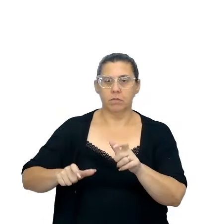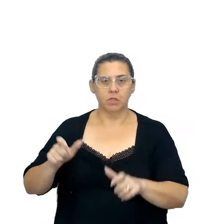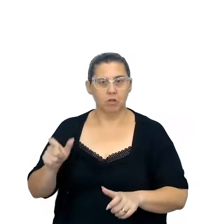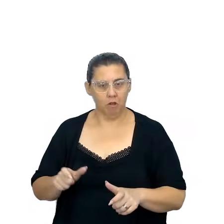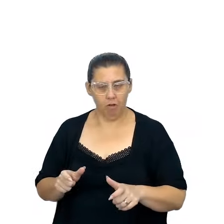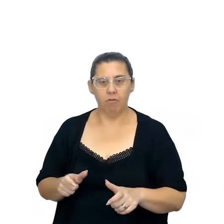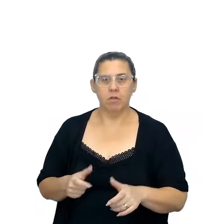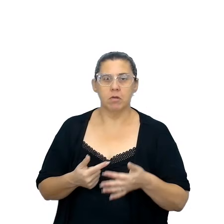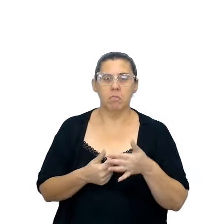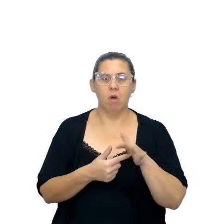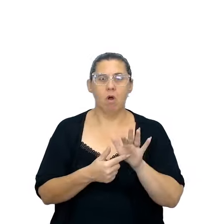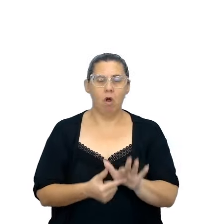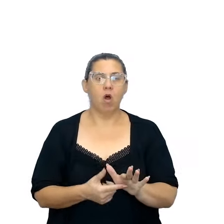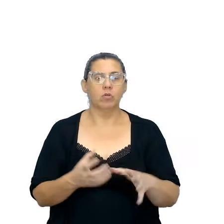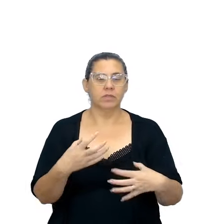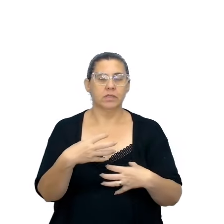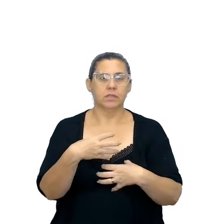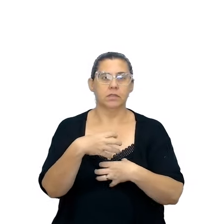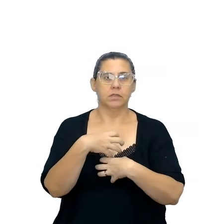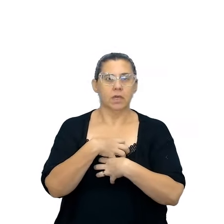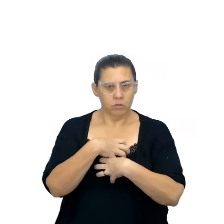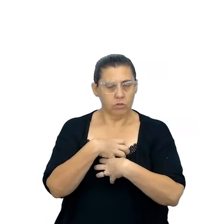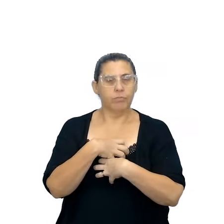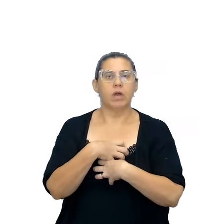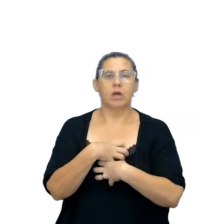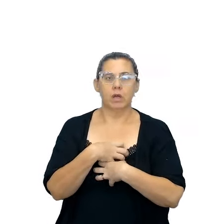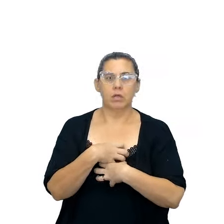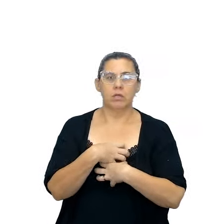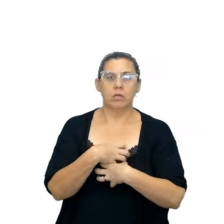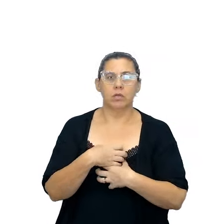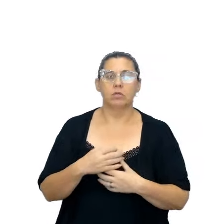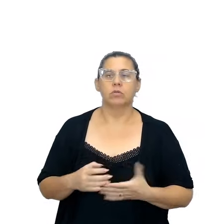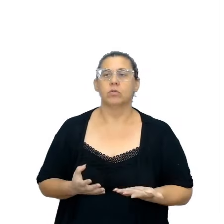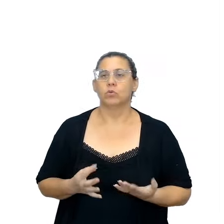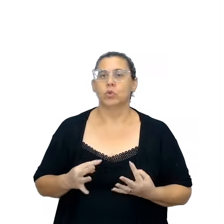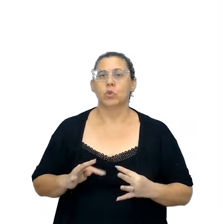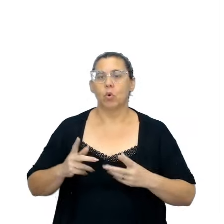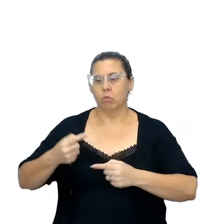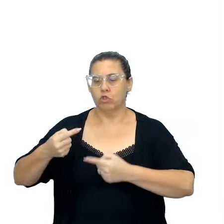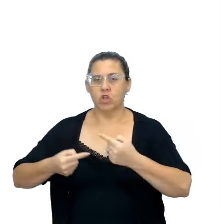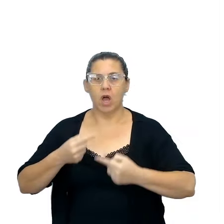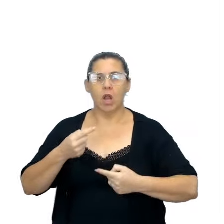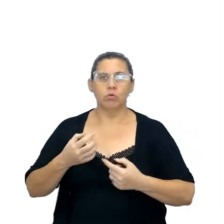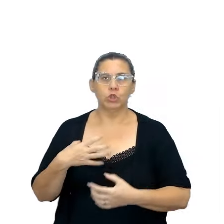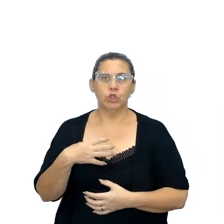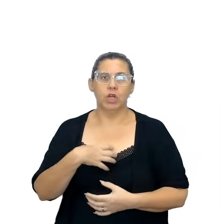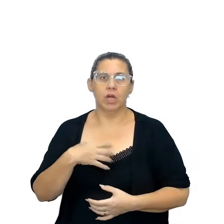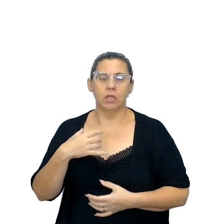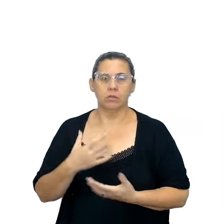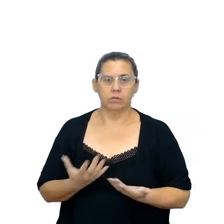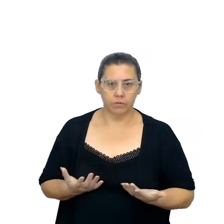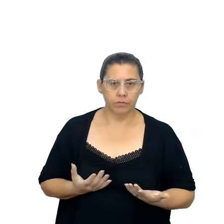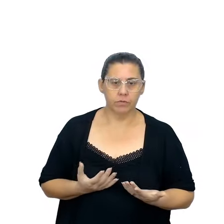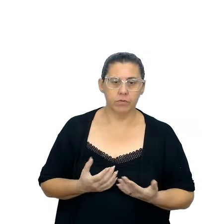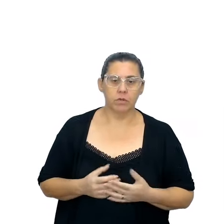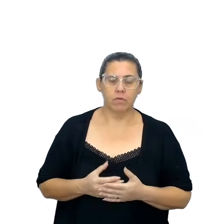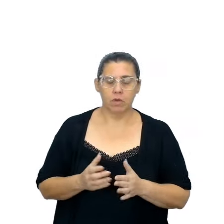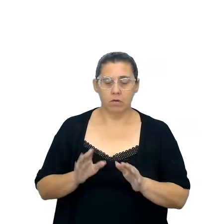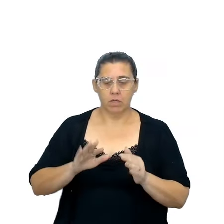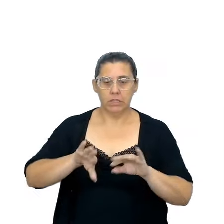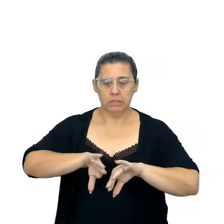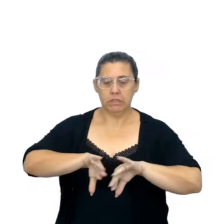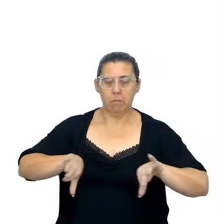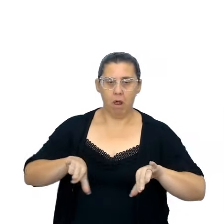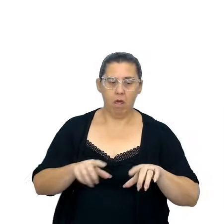descrevem os estados emocionais das personagens e o tom dos diálogos e falas, elas ficam em linhas separadas,